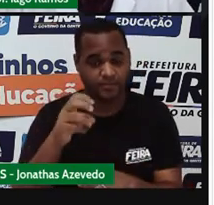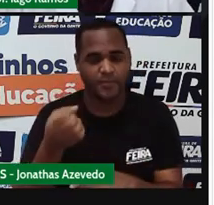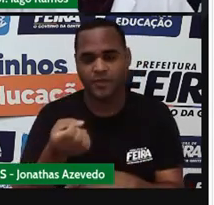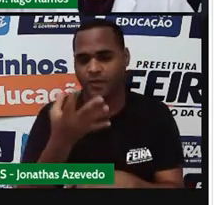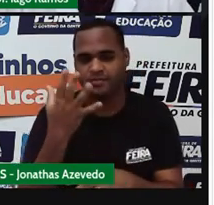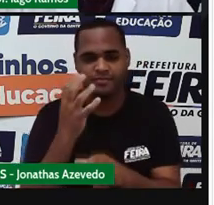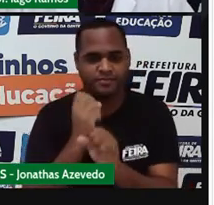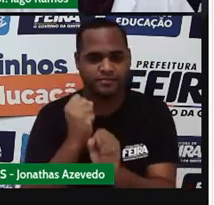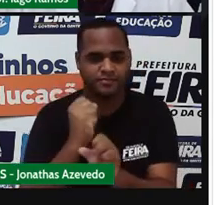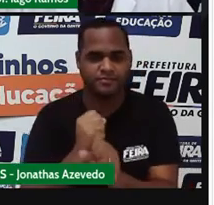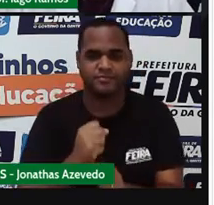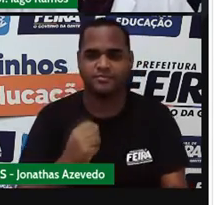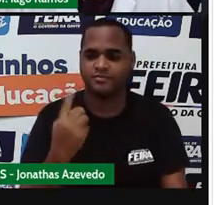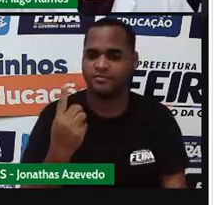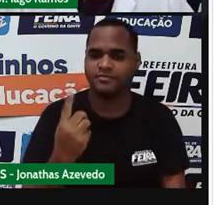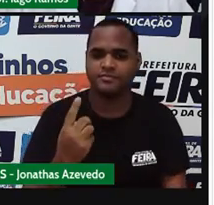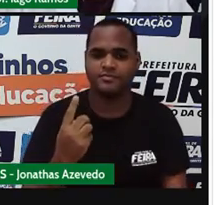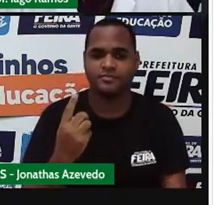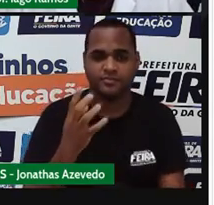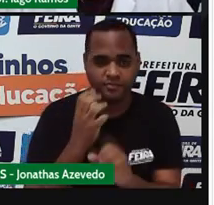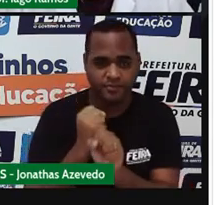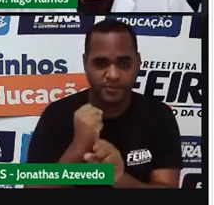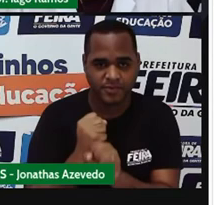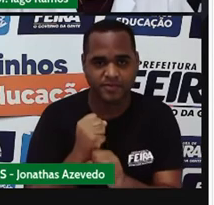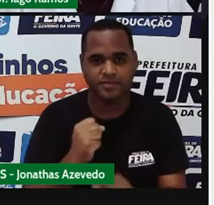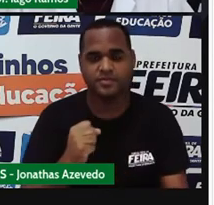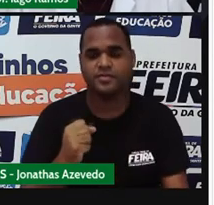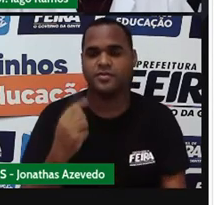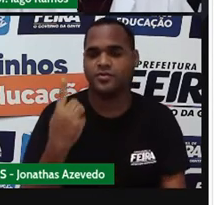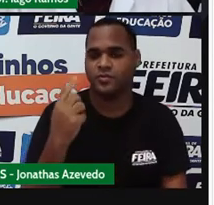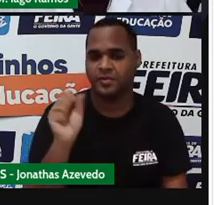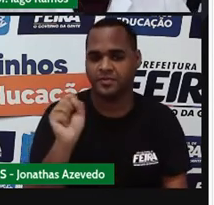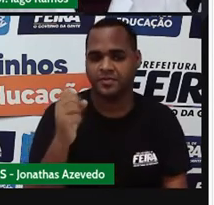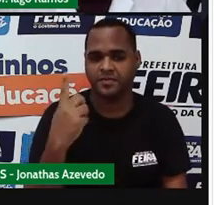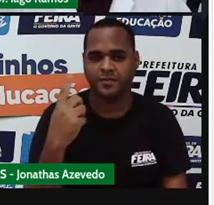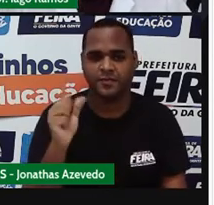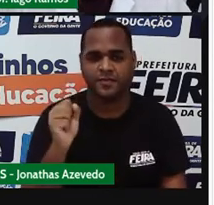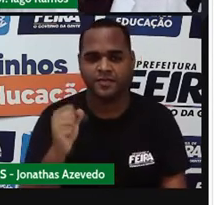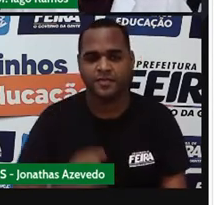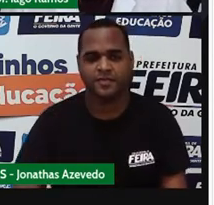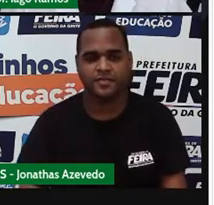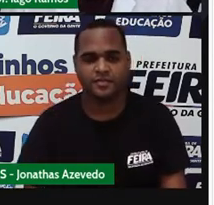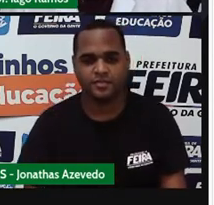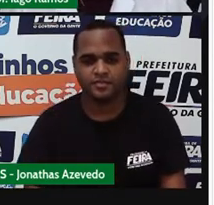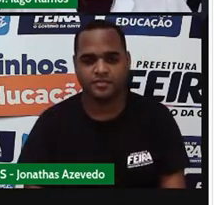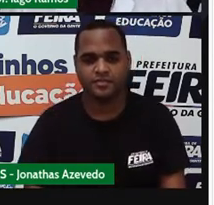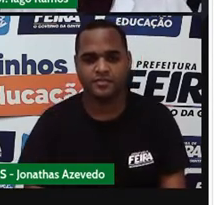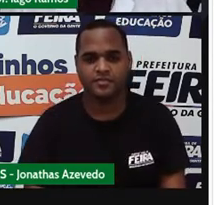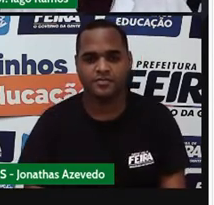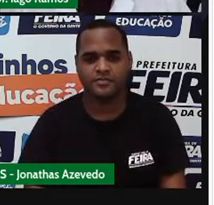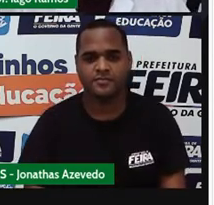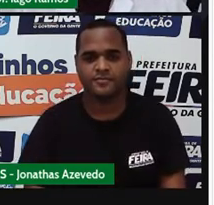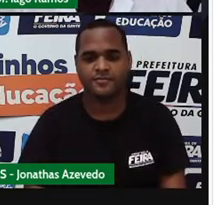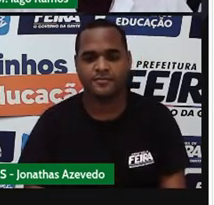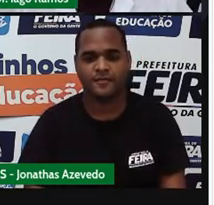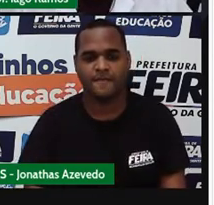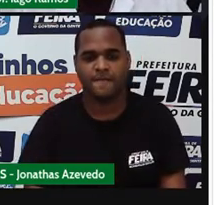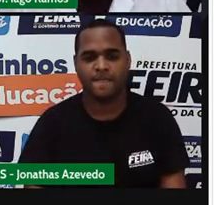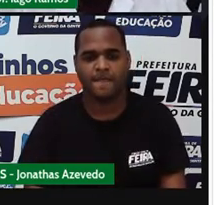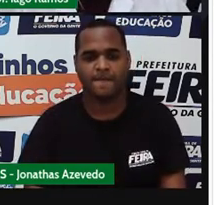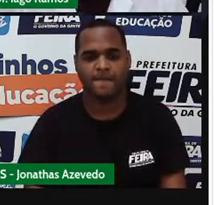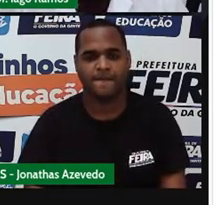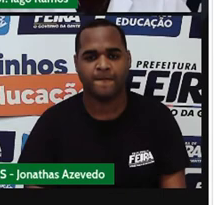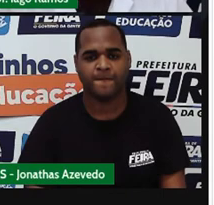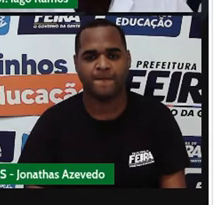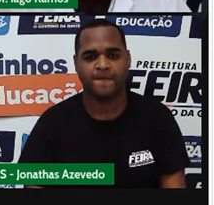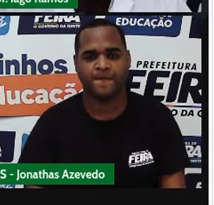Então 13 mais 5 a gente faz uma continha rapidinho e a gente encontra que 13 mais 5 é